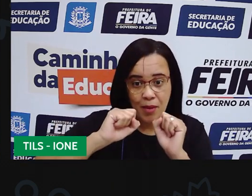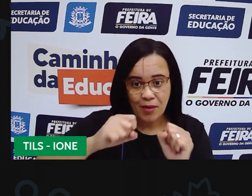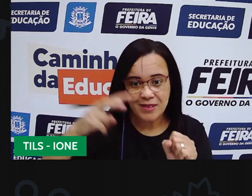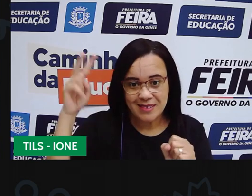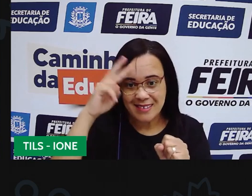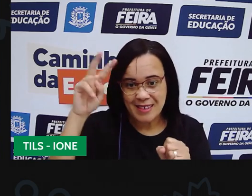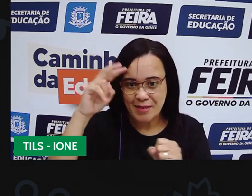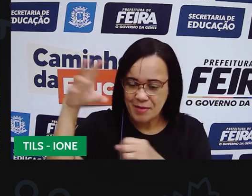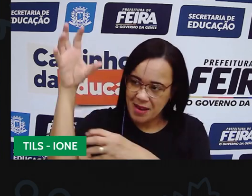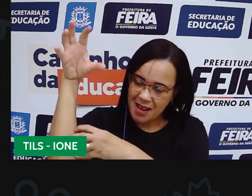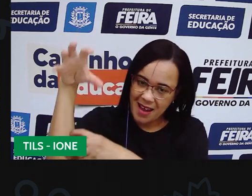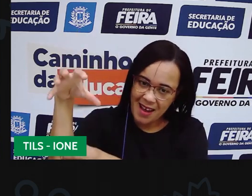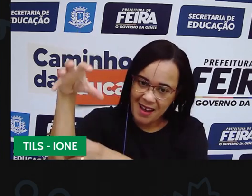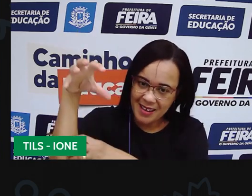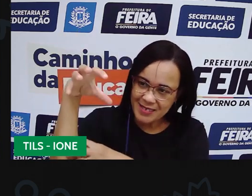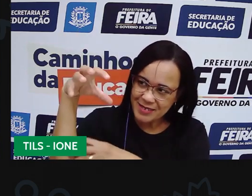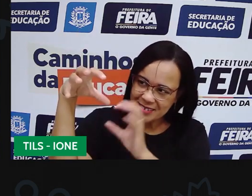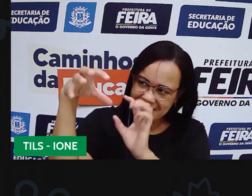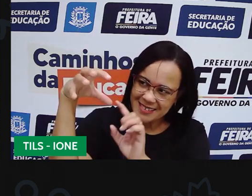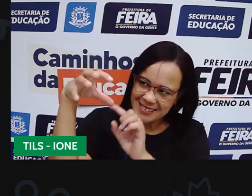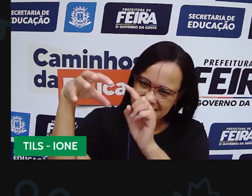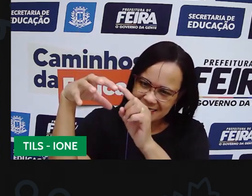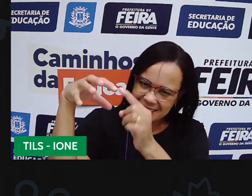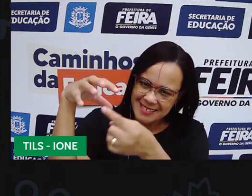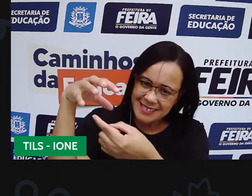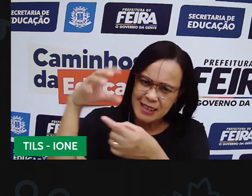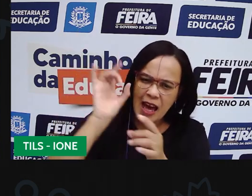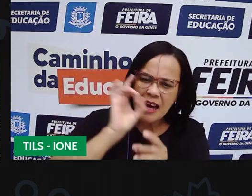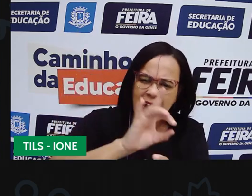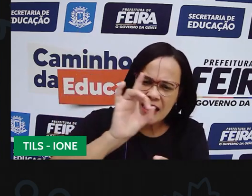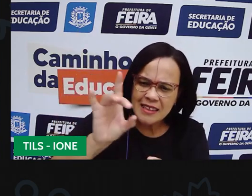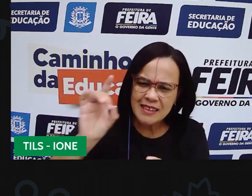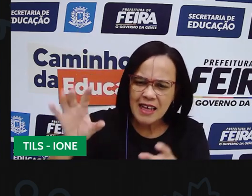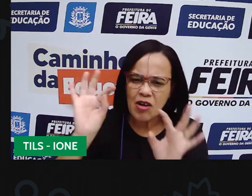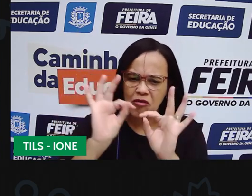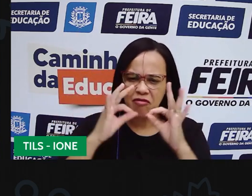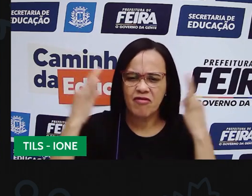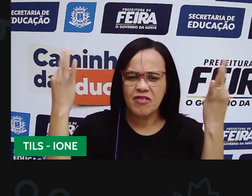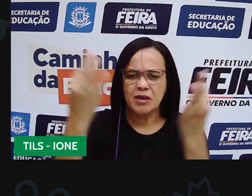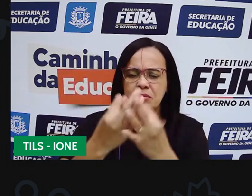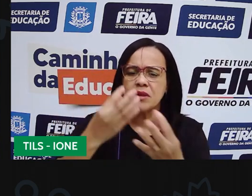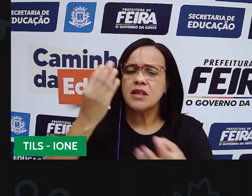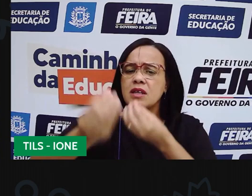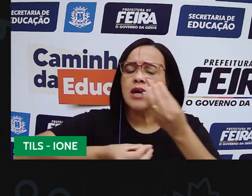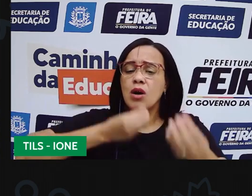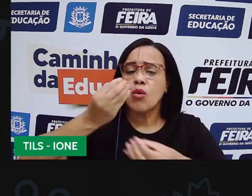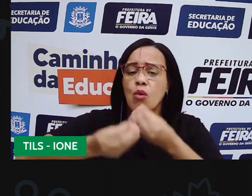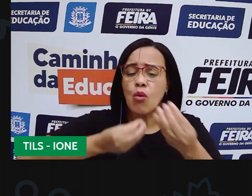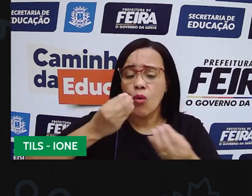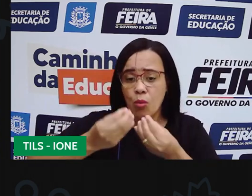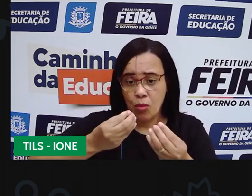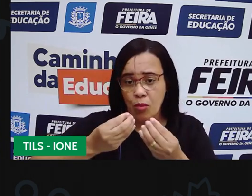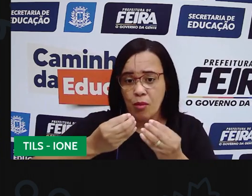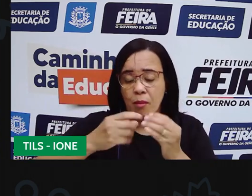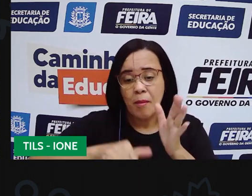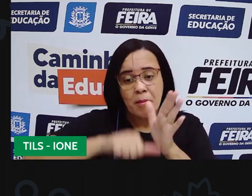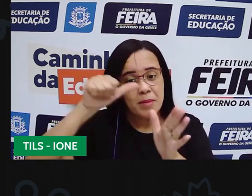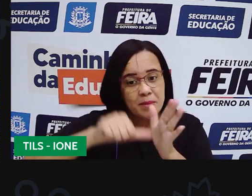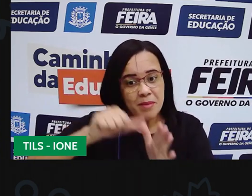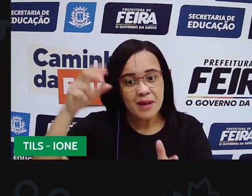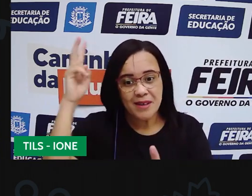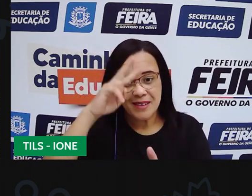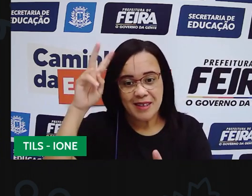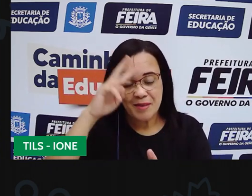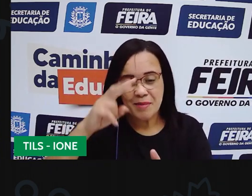velho para o membro mais novo. Vendo ali que a gente vai se parecer com os avós, com os